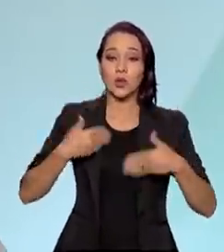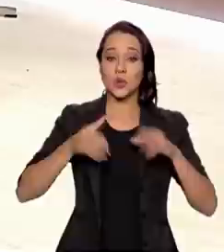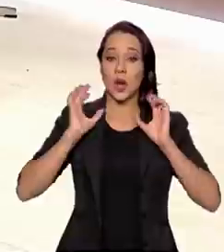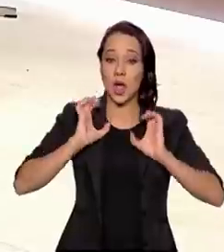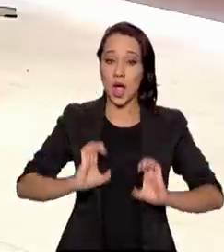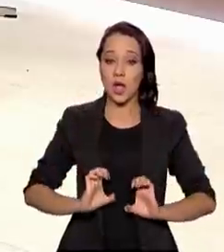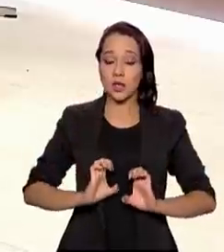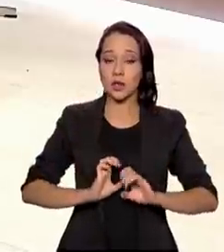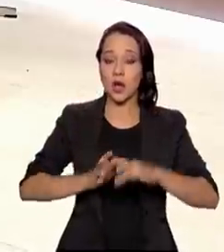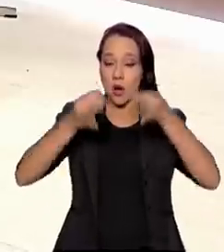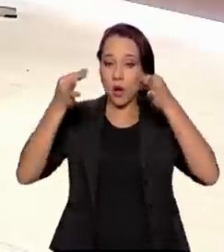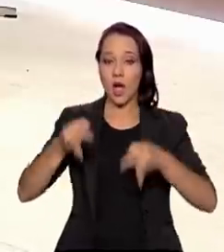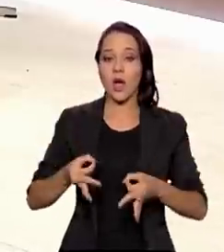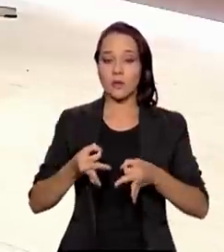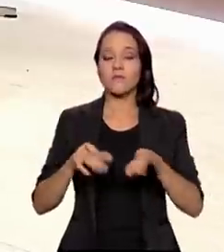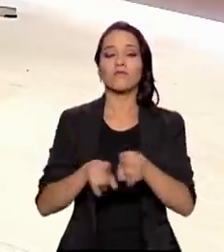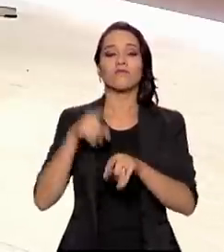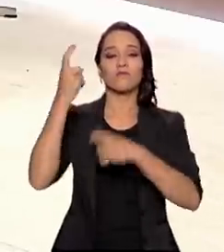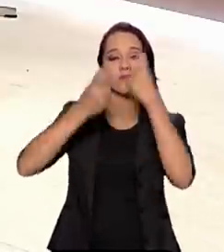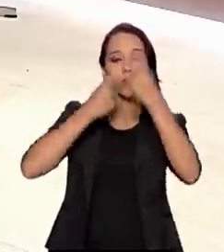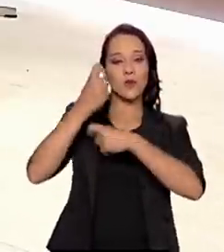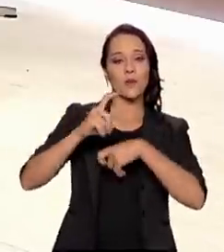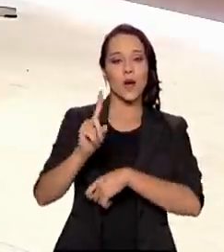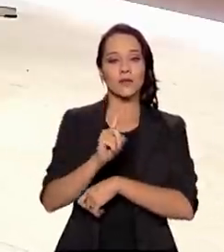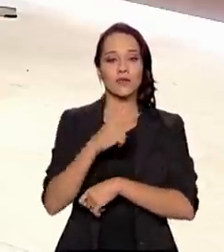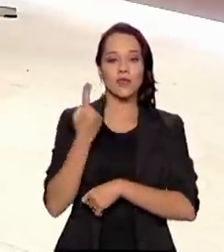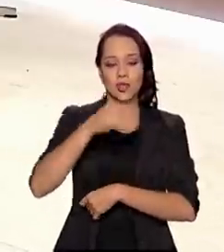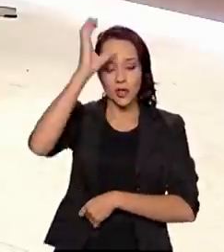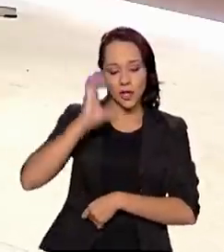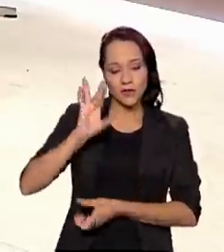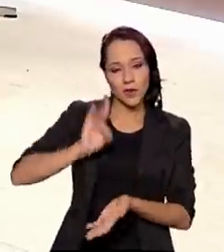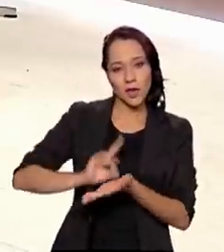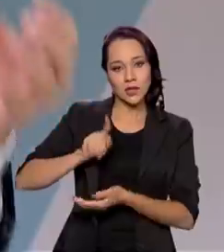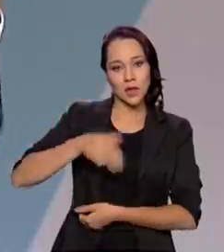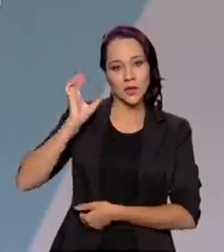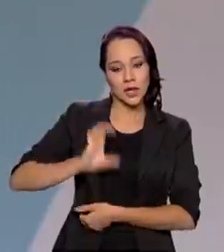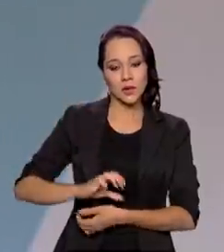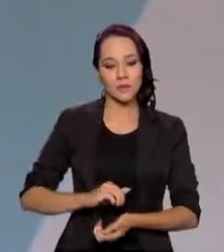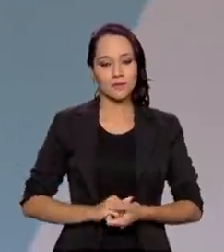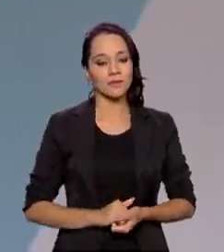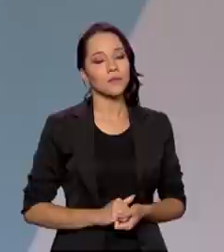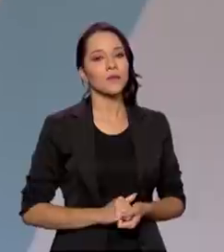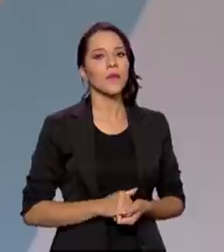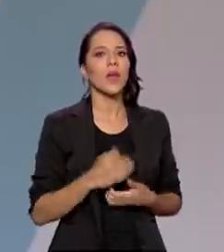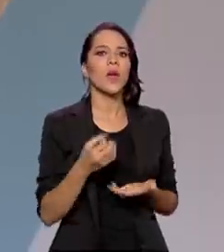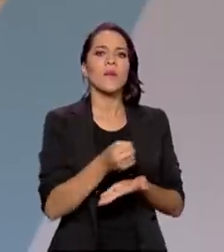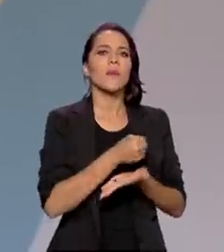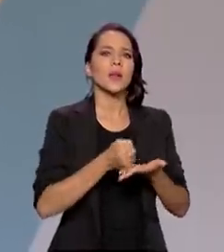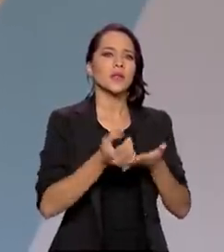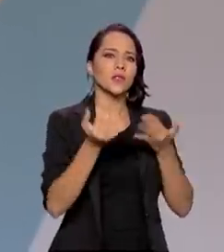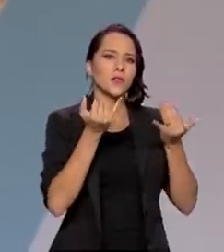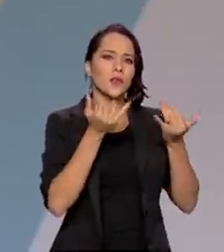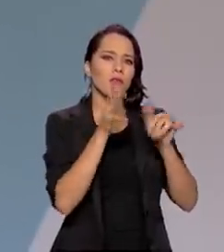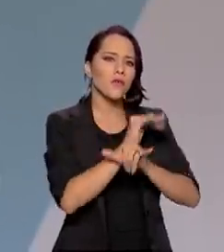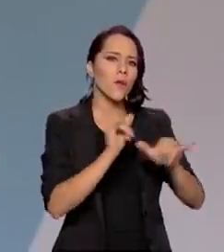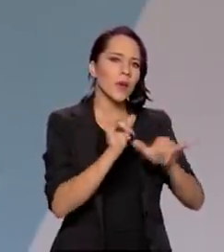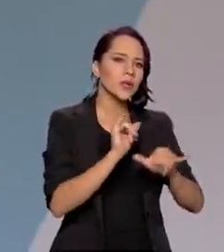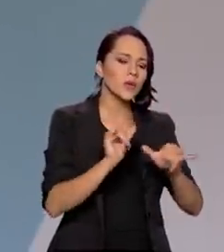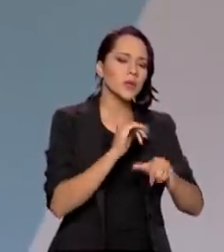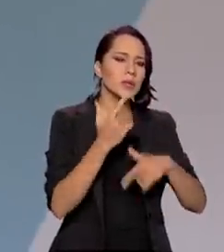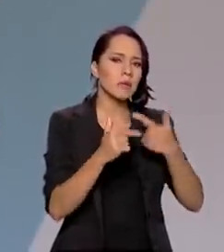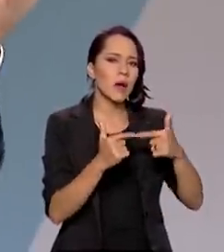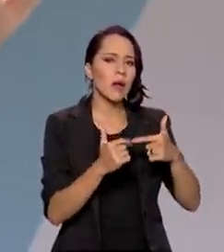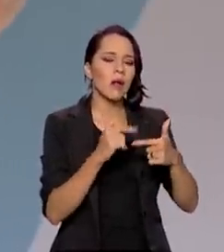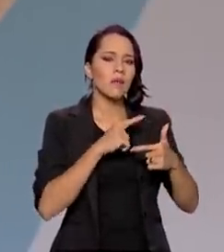correto e principalmente preocupado com o nosso verdadeiro cliente, que é o cidadão. E qual que é a base de dados que vocês trabalham para